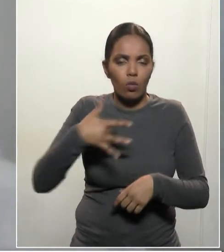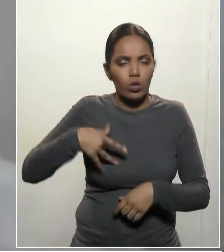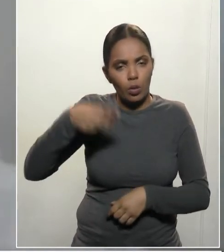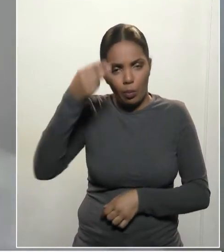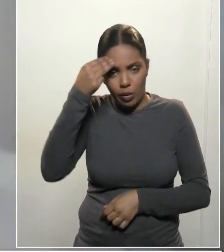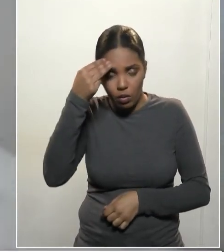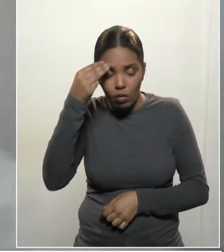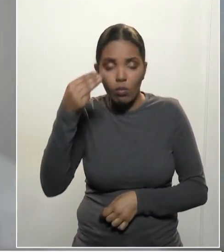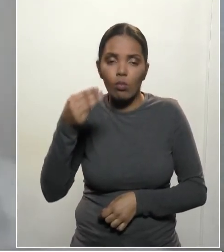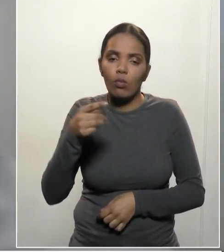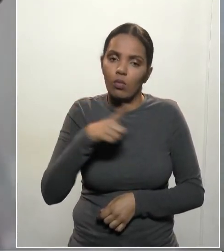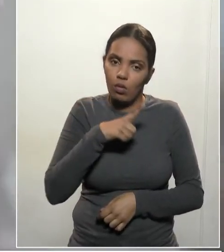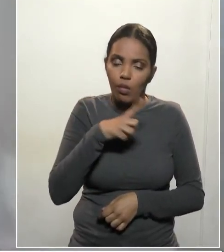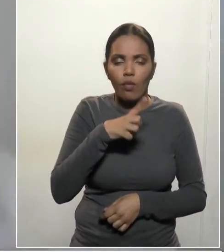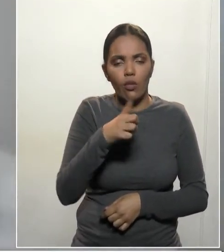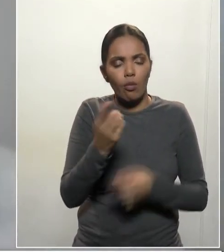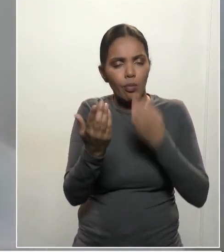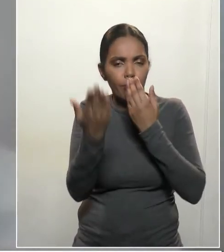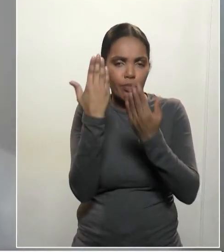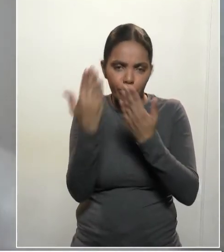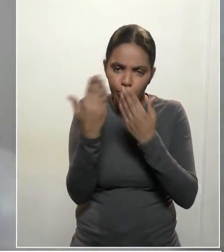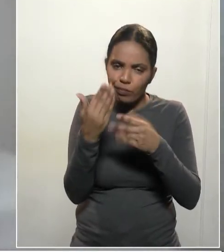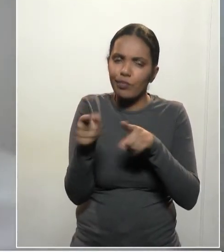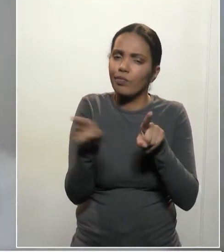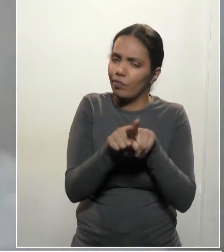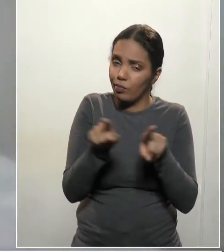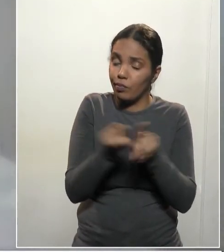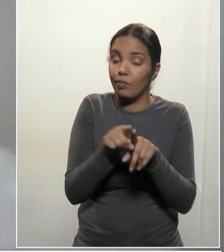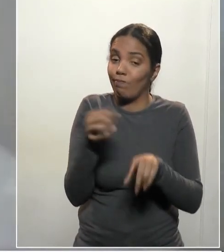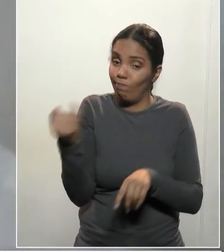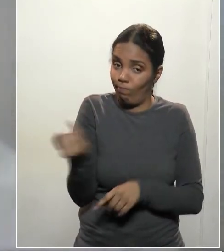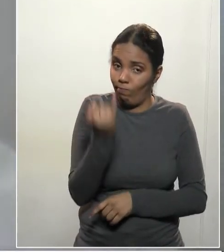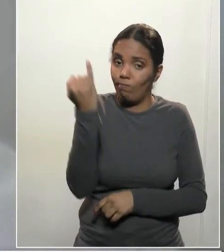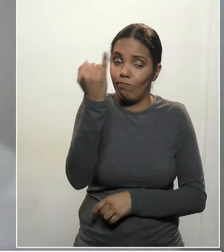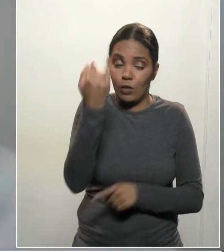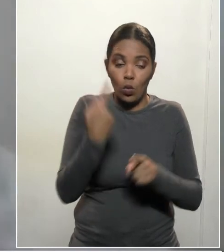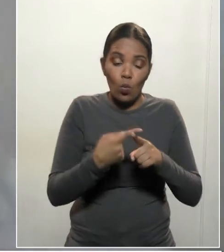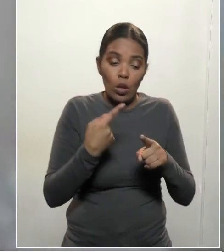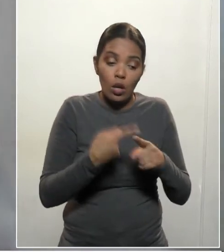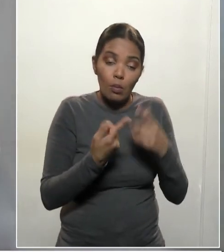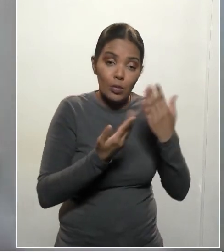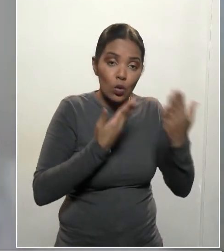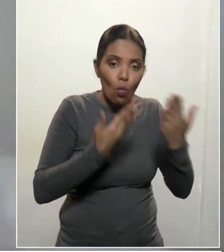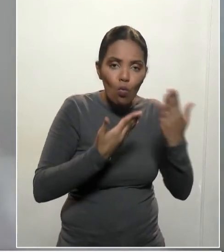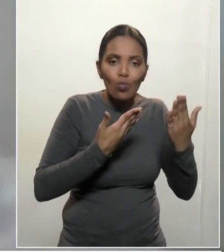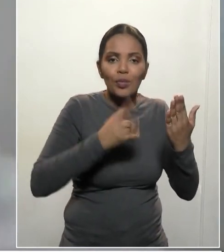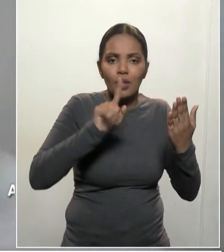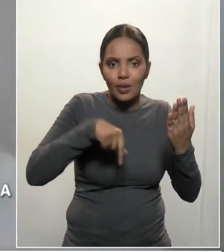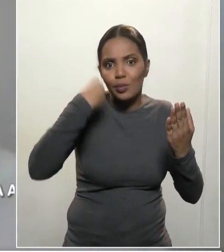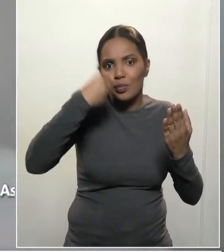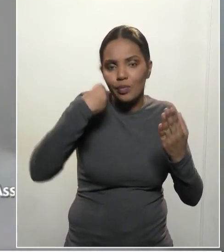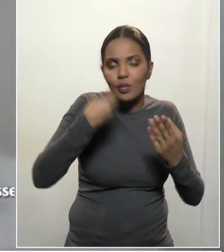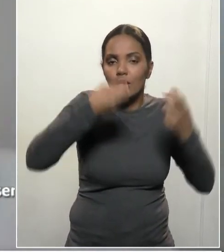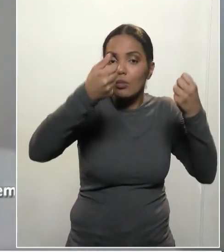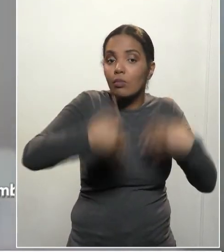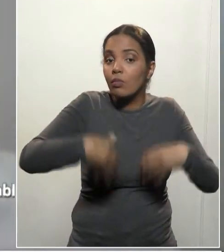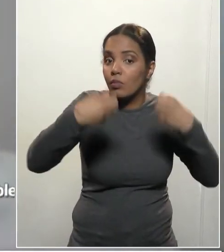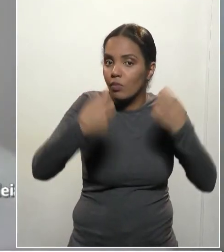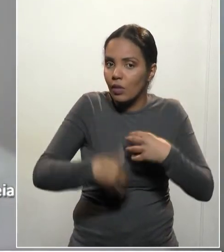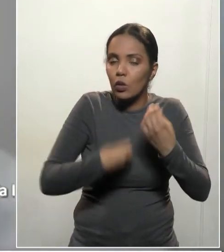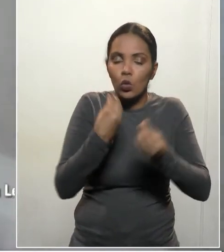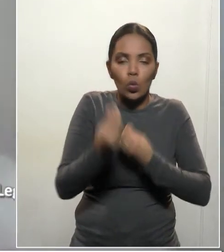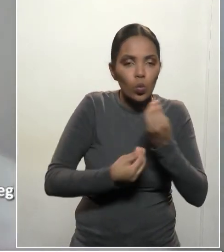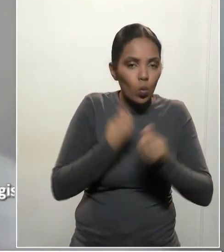de um psicólogo, que também é extremamente importante a visão do profissional da psicologia, e de uma série de